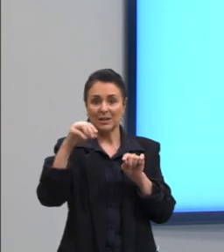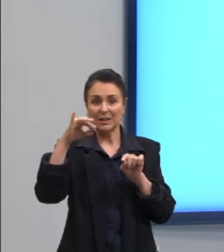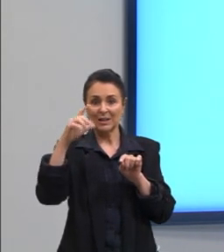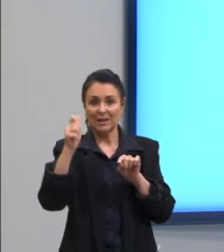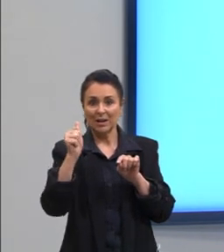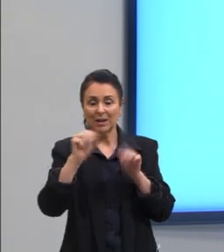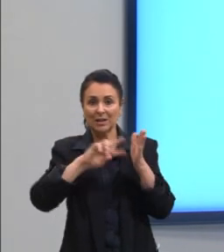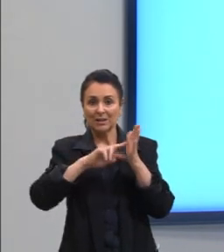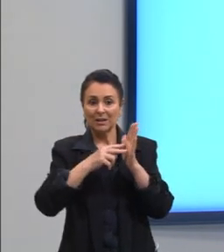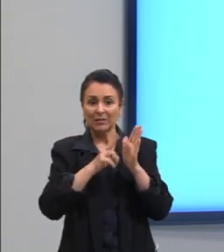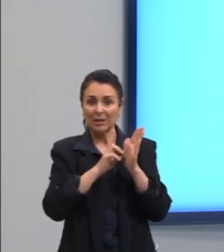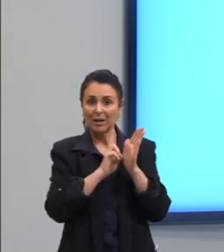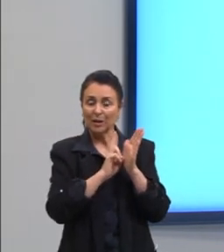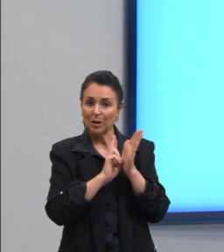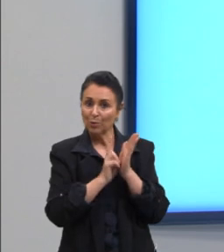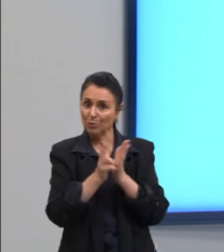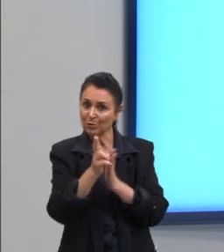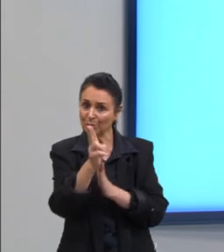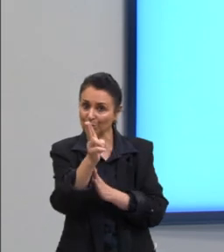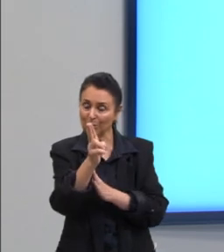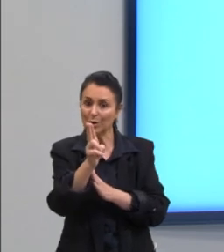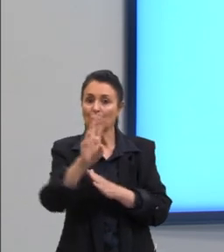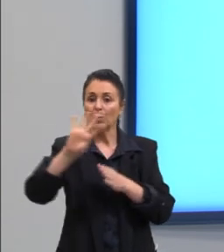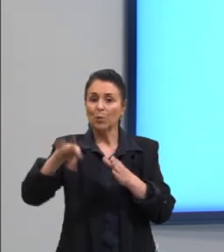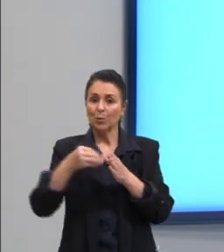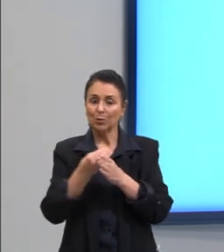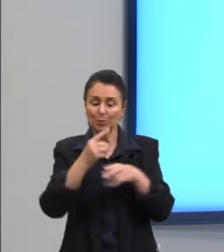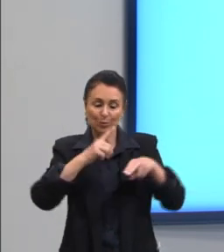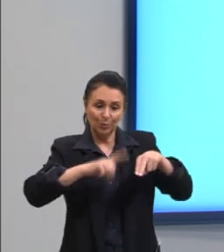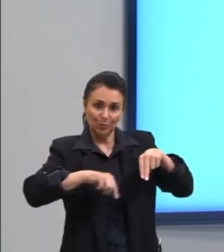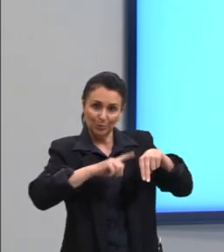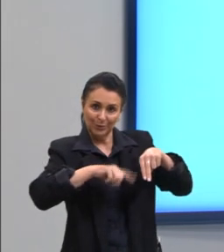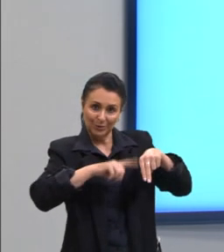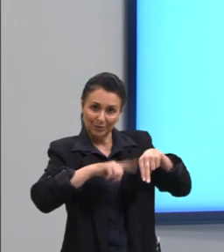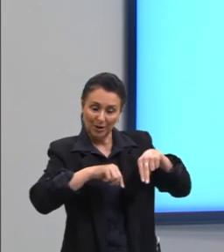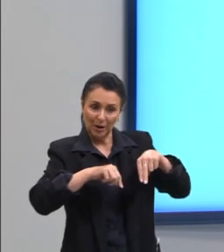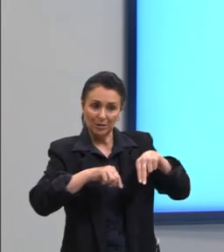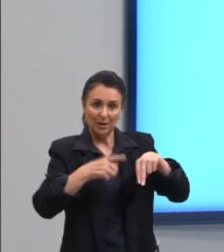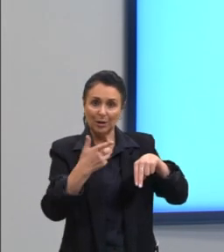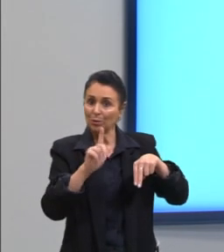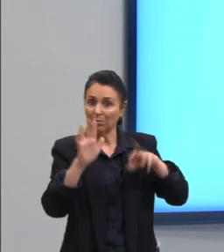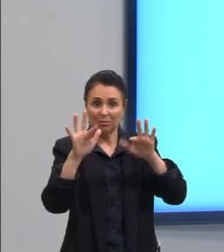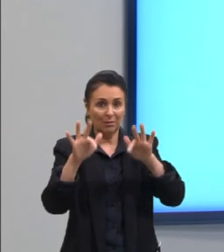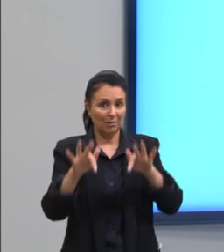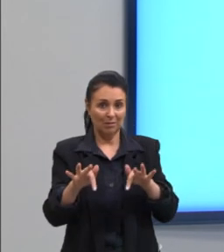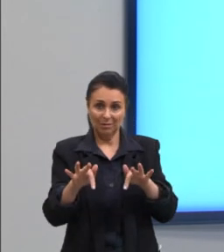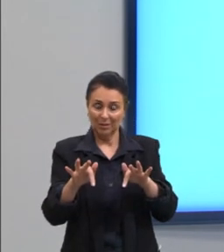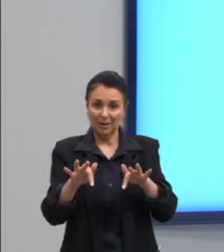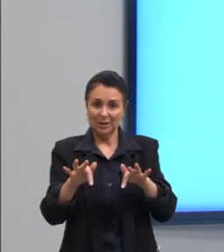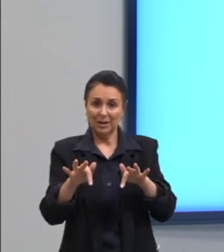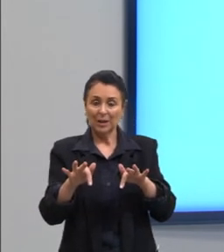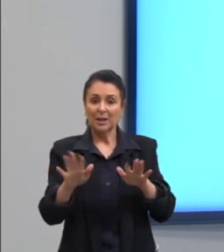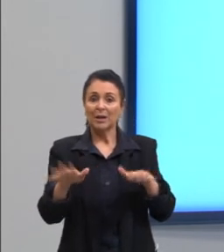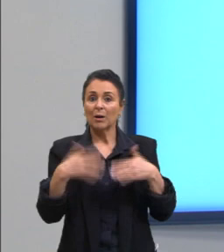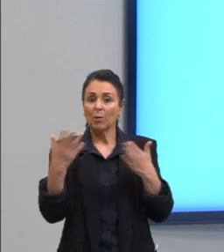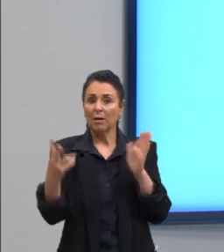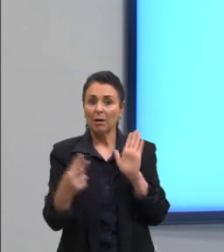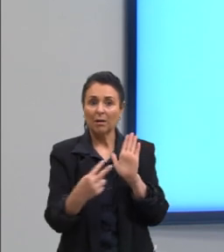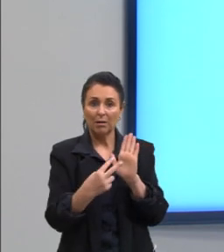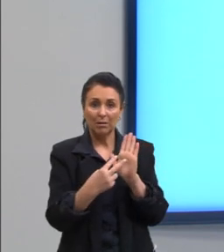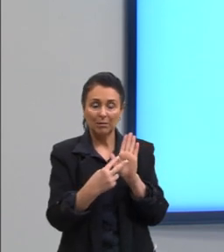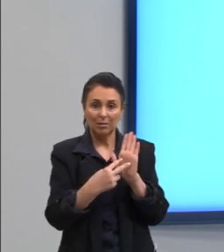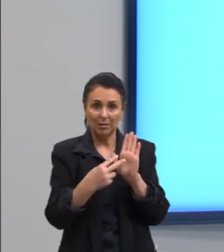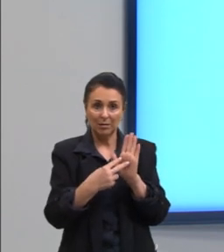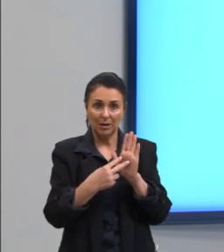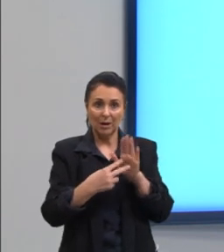o conjunto dos números naturais é um conjunto infinito e aqui eu vou dar uma atenção, então, para esse conjunto N